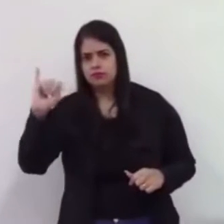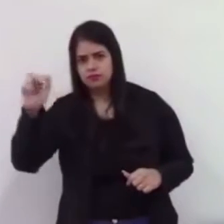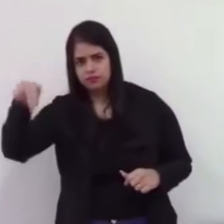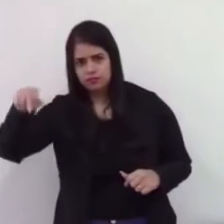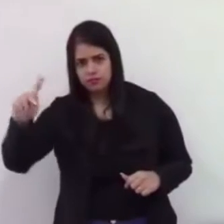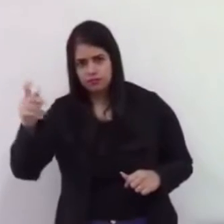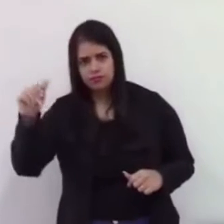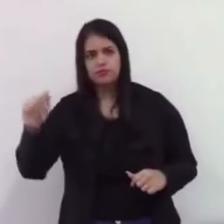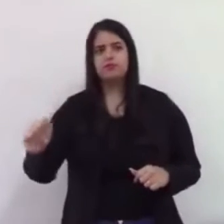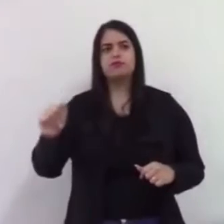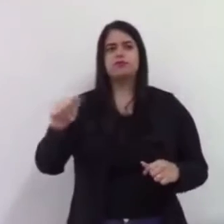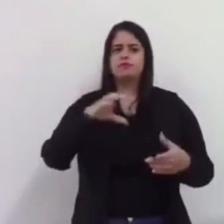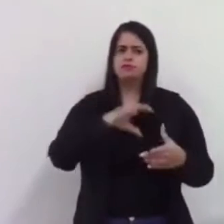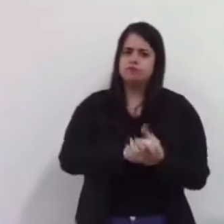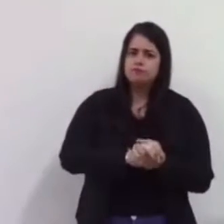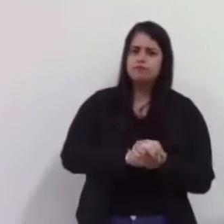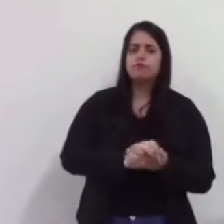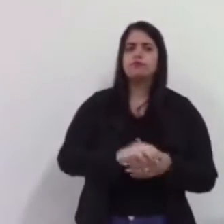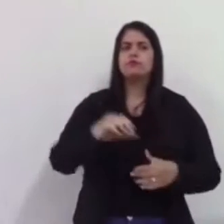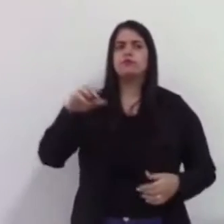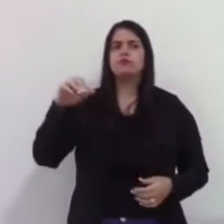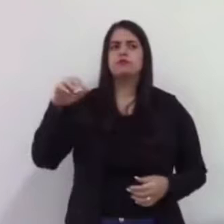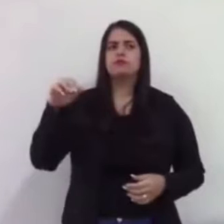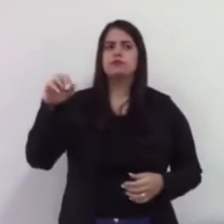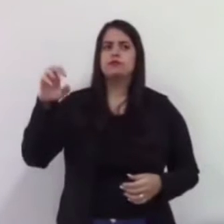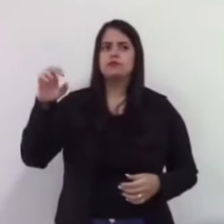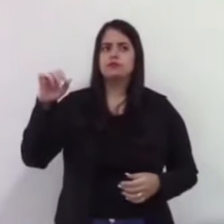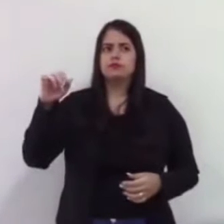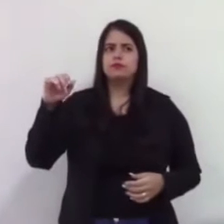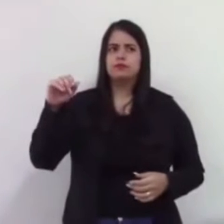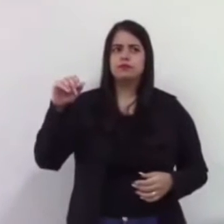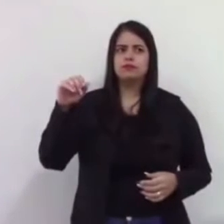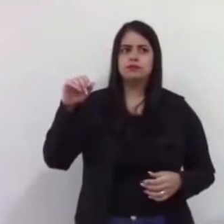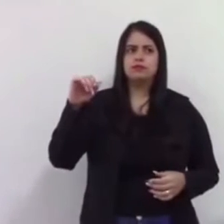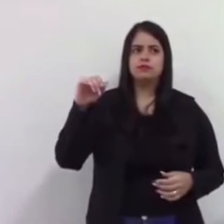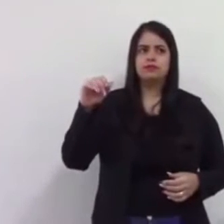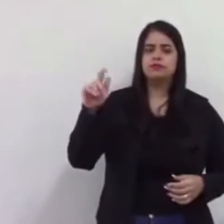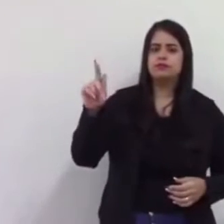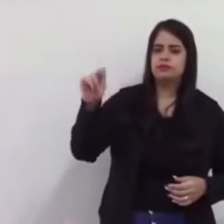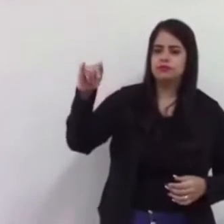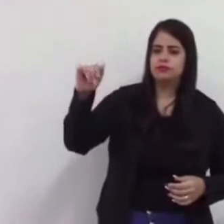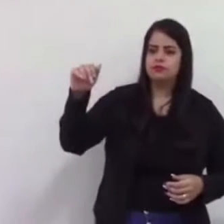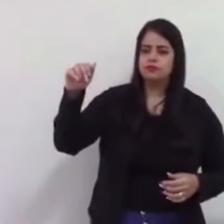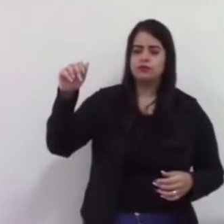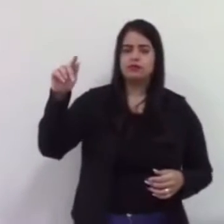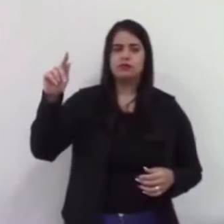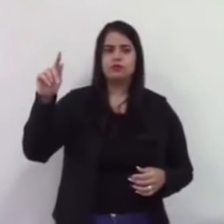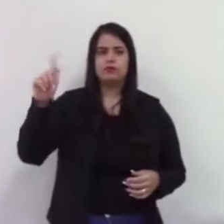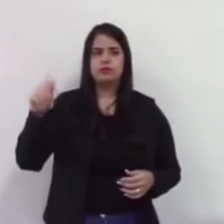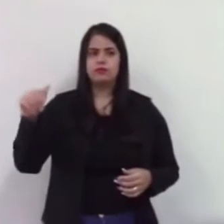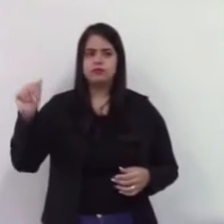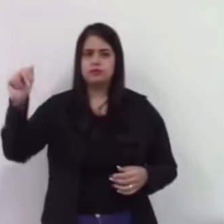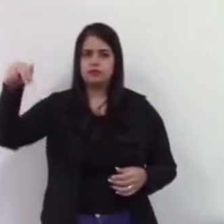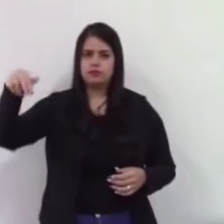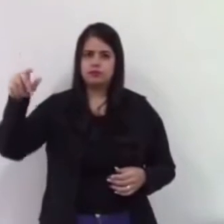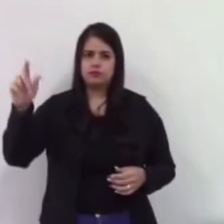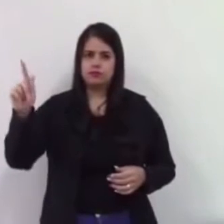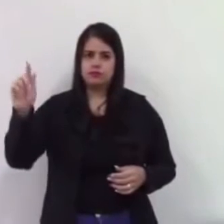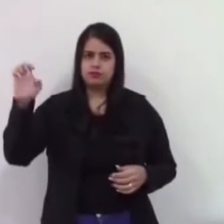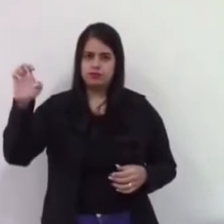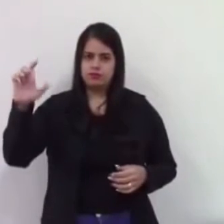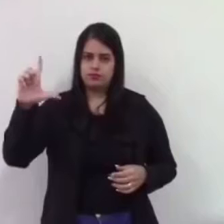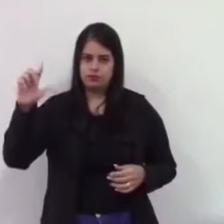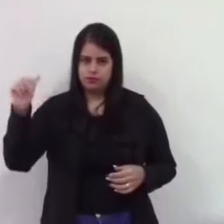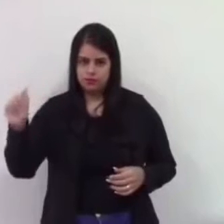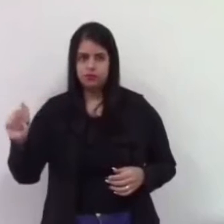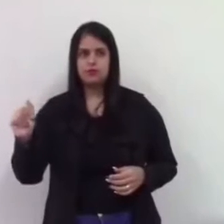coloquei outro voto de aplauso ao programa São Bento em Foco, a meu amigo João da Rádio